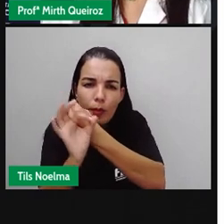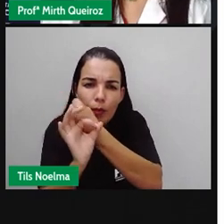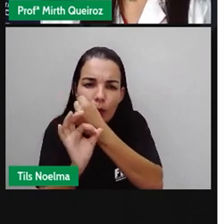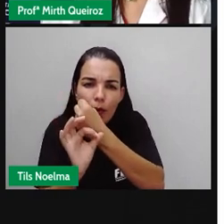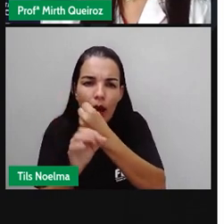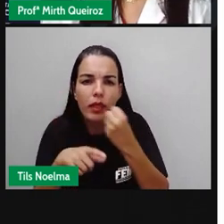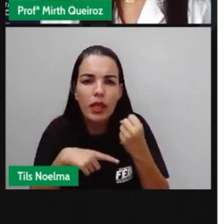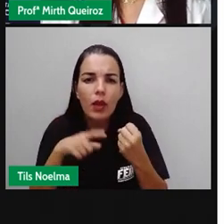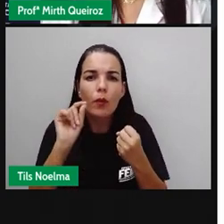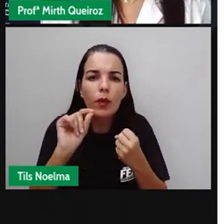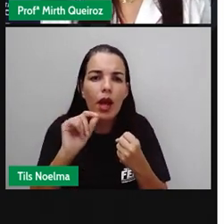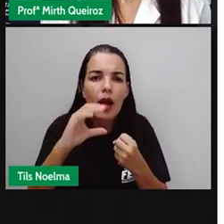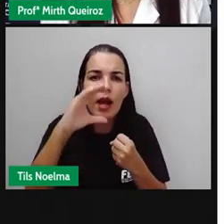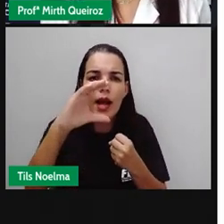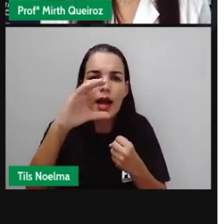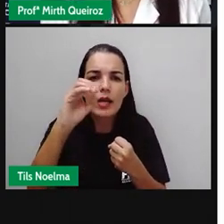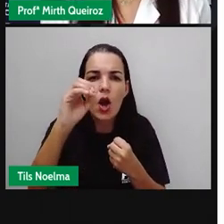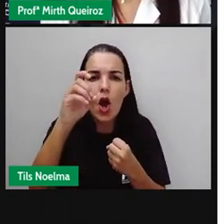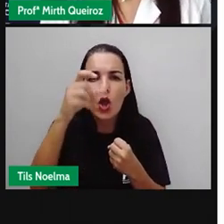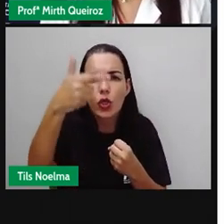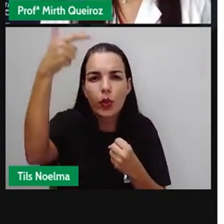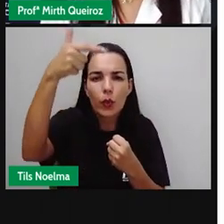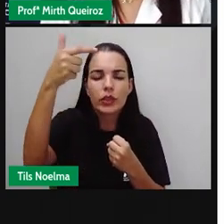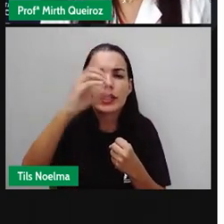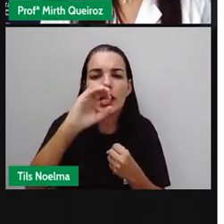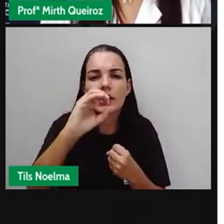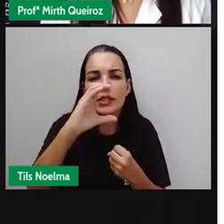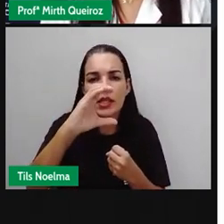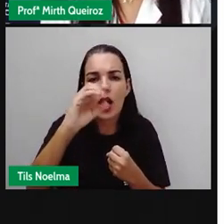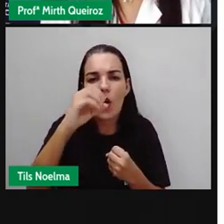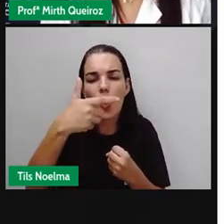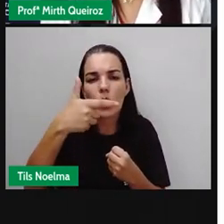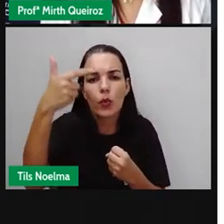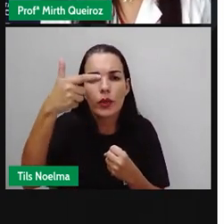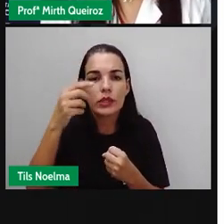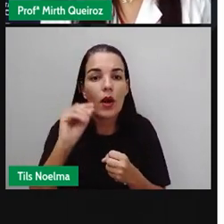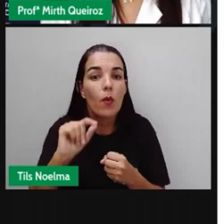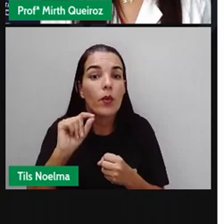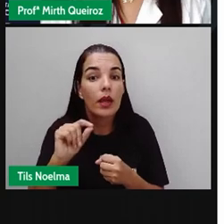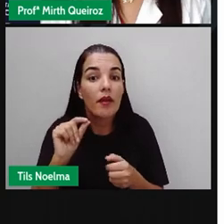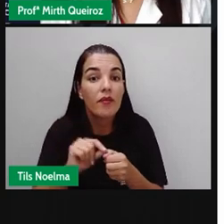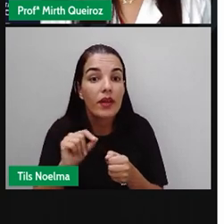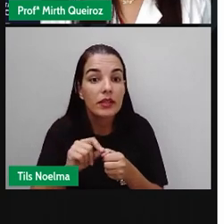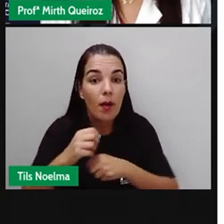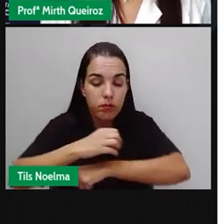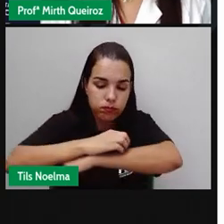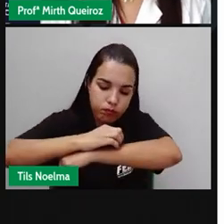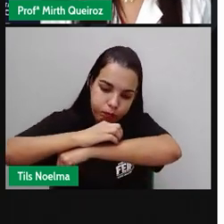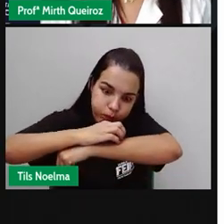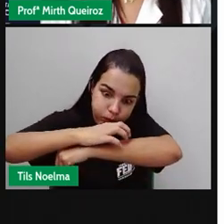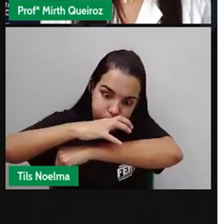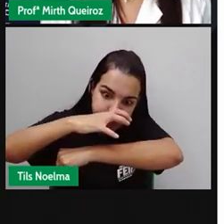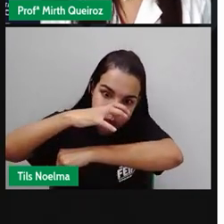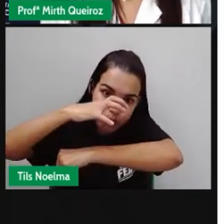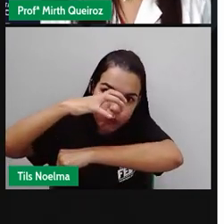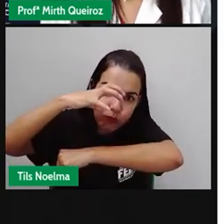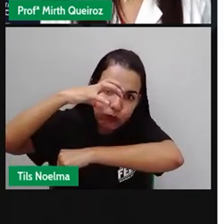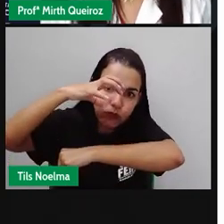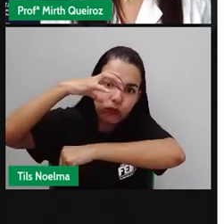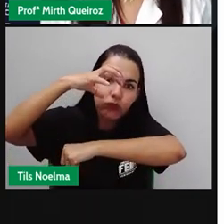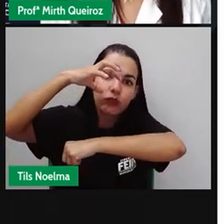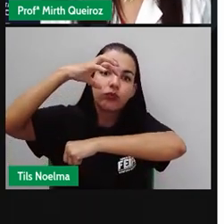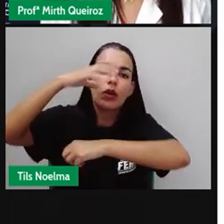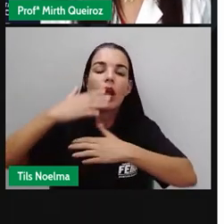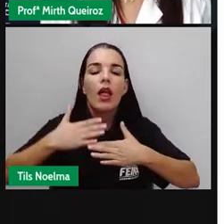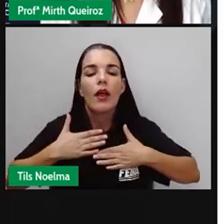CO2, né? O gás carbônico. E é isso que faz com que essa massa, ela cresça enquanto descansa. Na